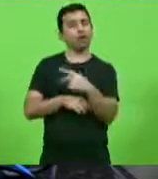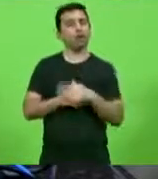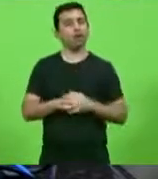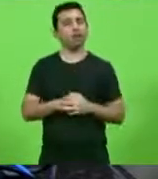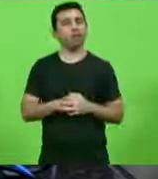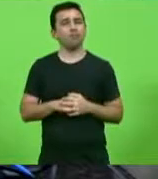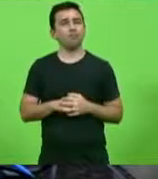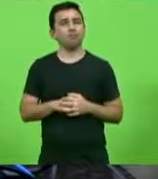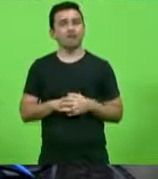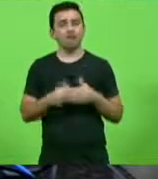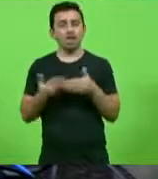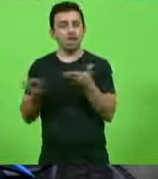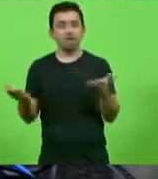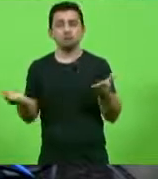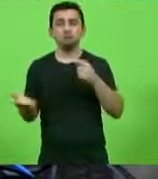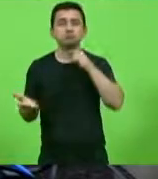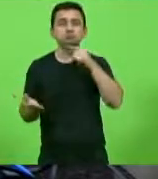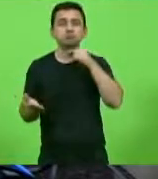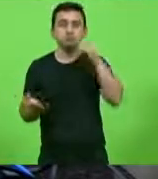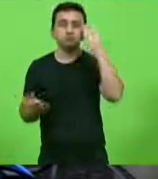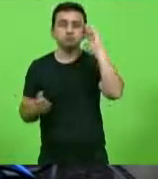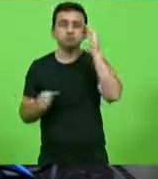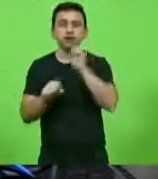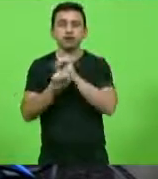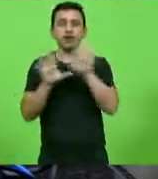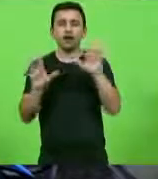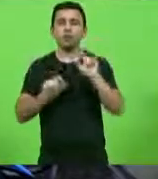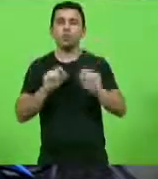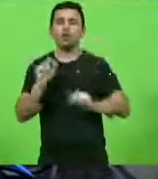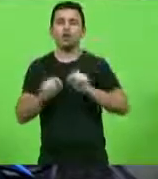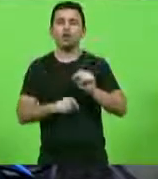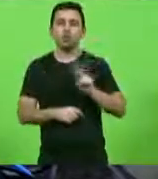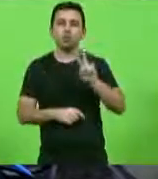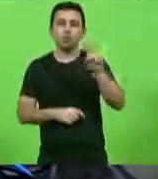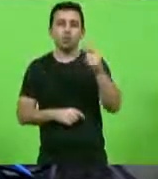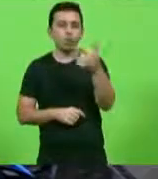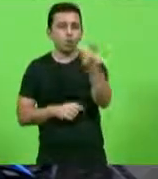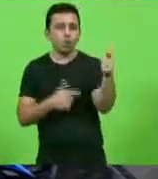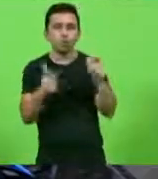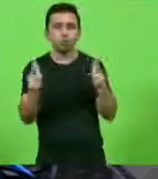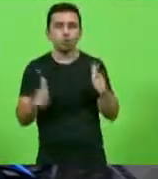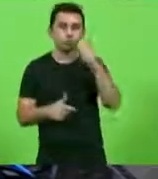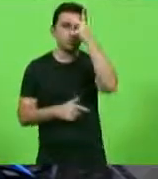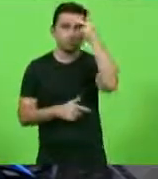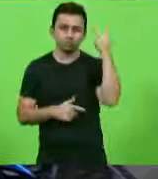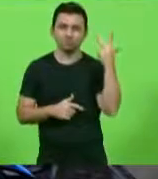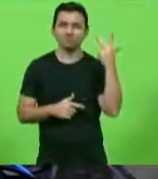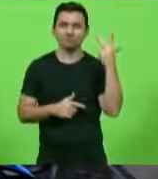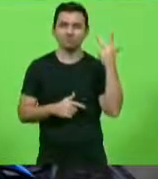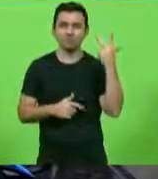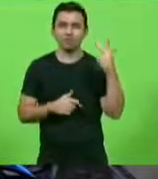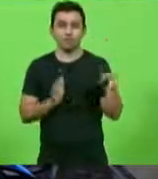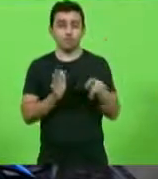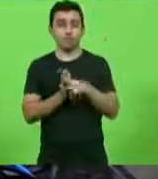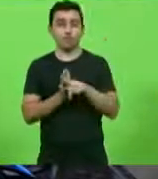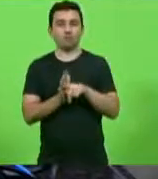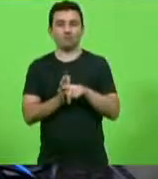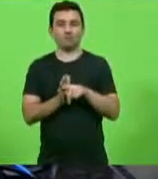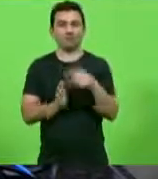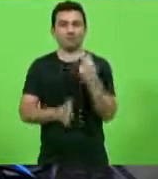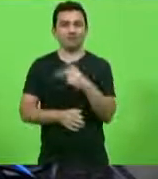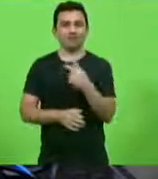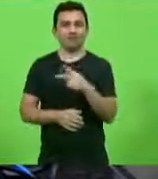se tornam incapazes de compreender o que é valoroso para os outros, além do que é para si mesmo.